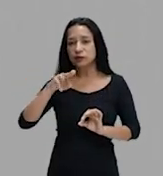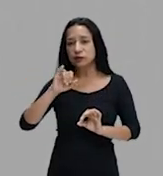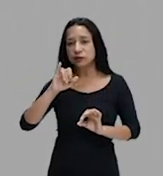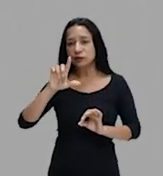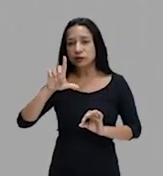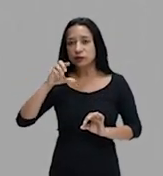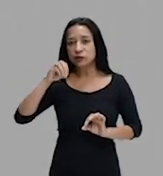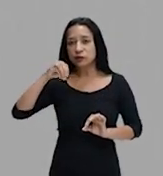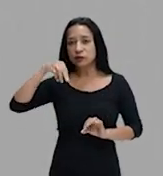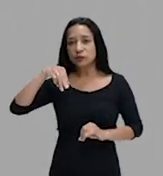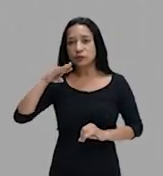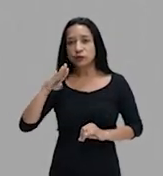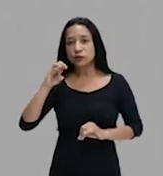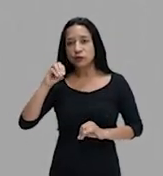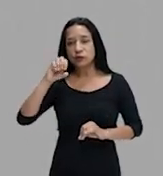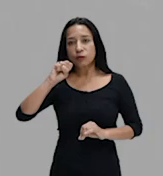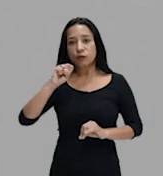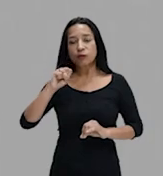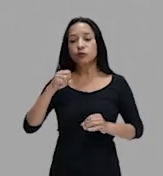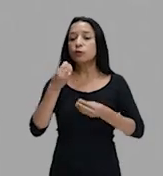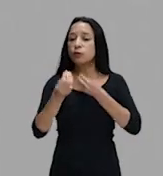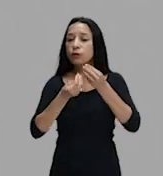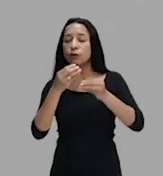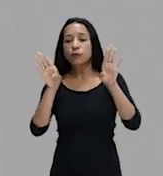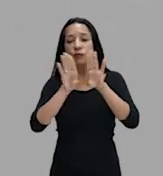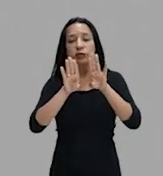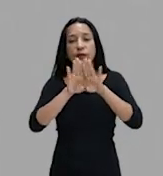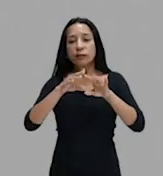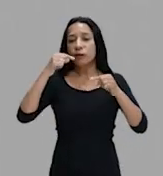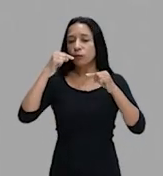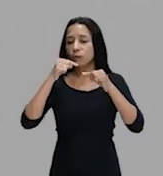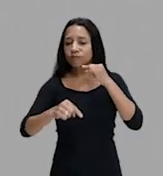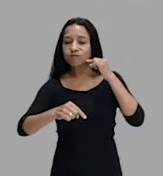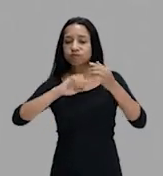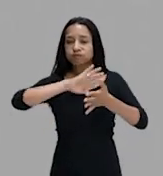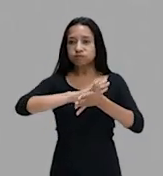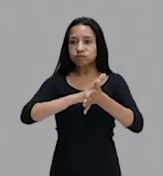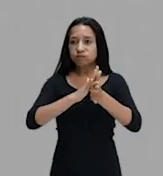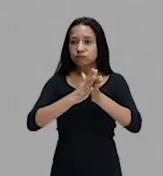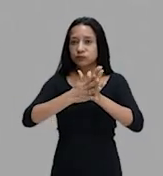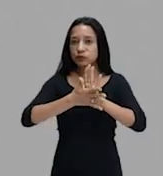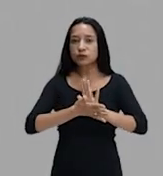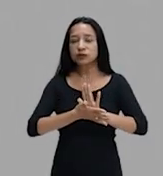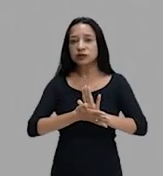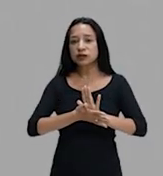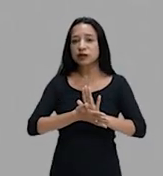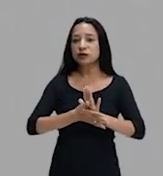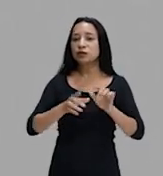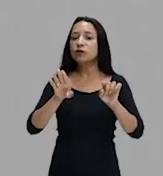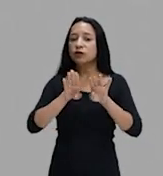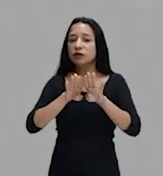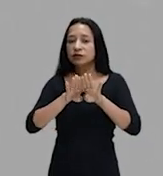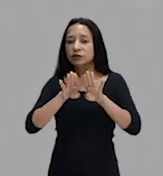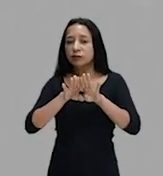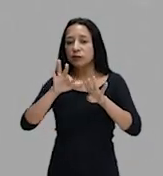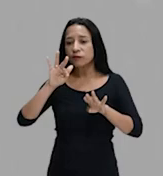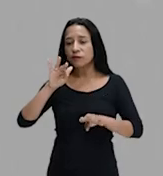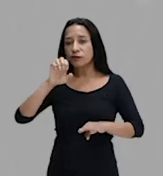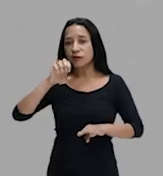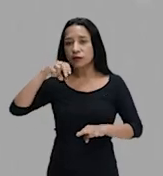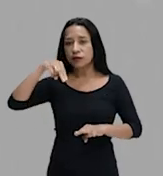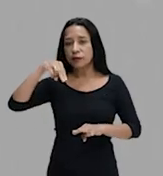como até hoje a luta contra o preconceito e feminicídio que sofrem,